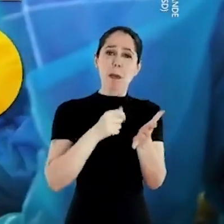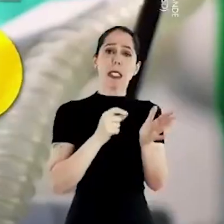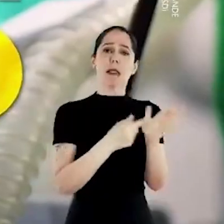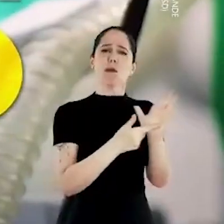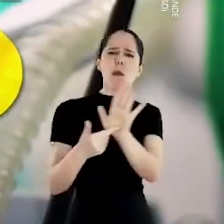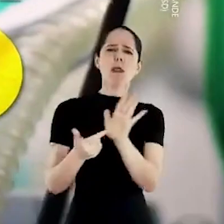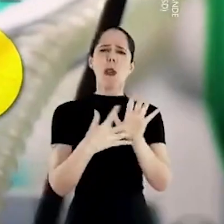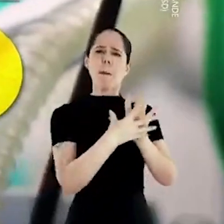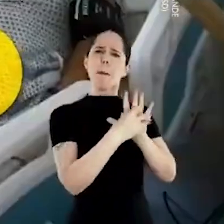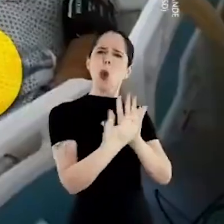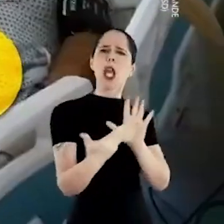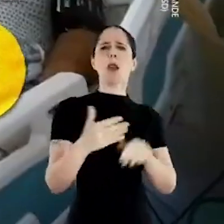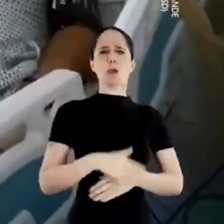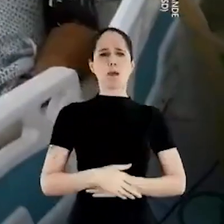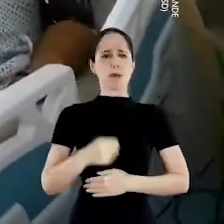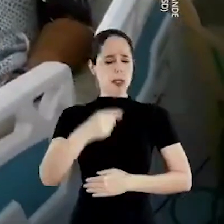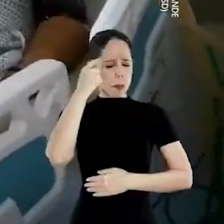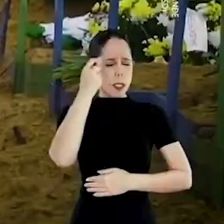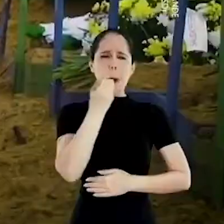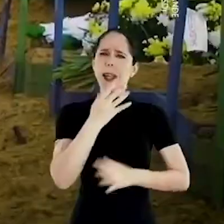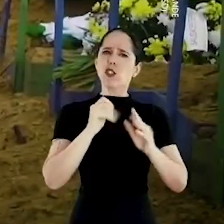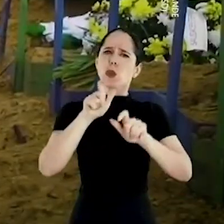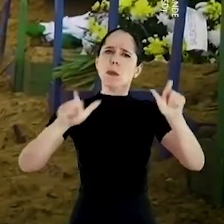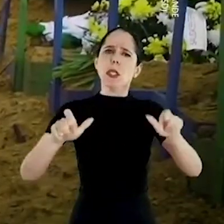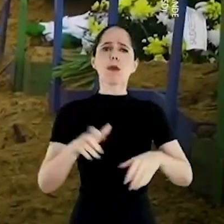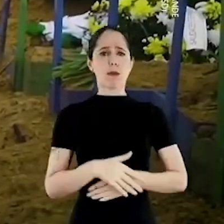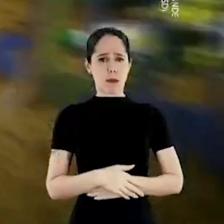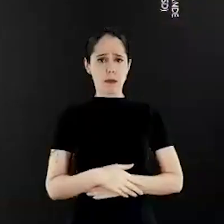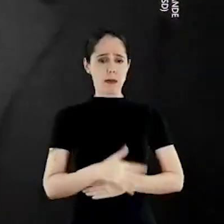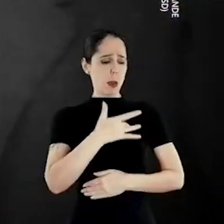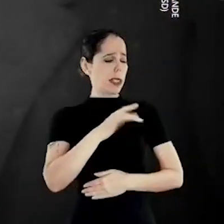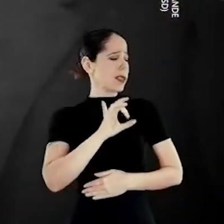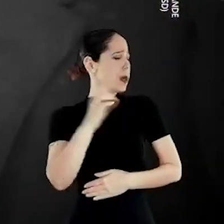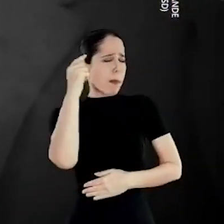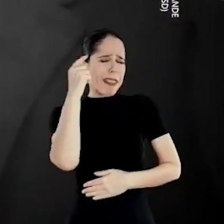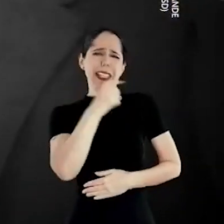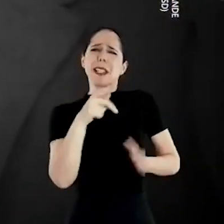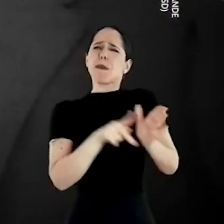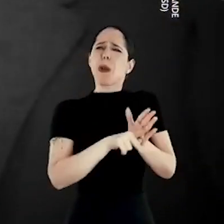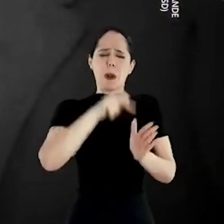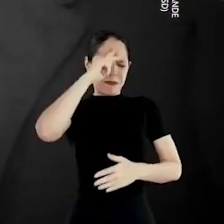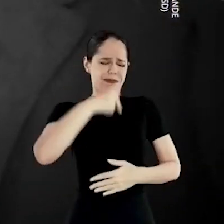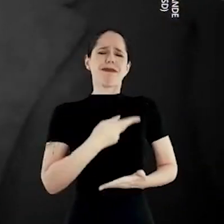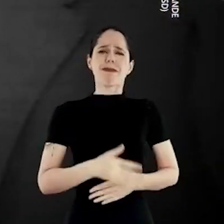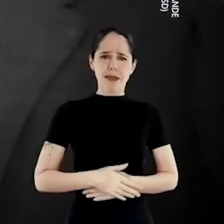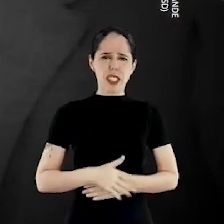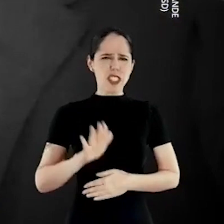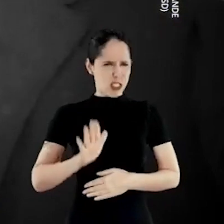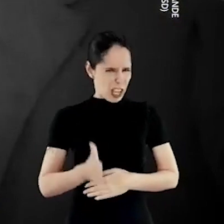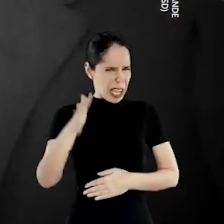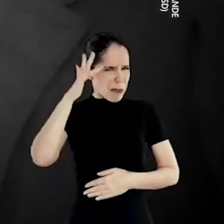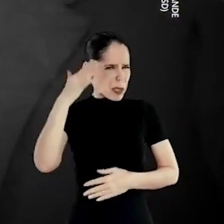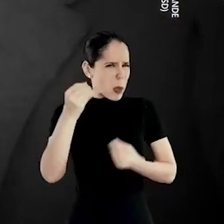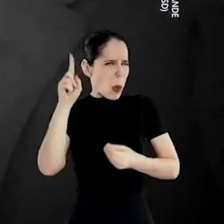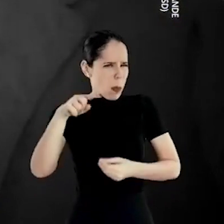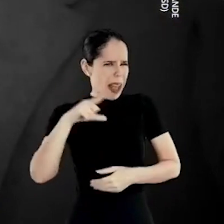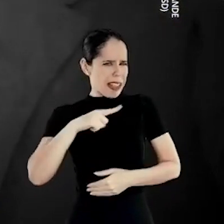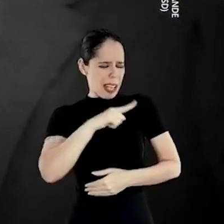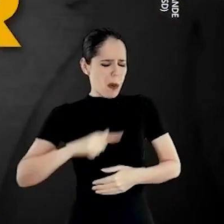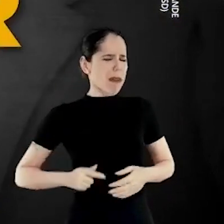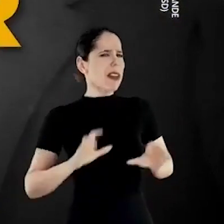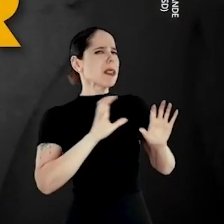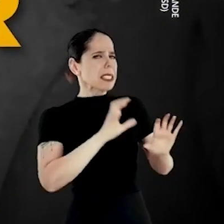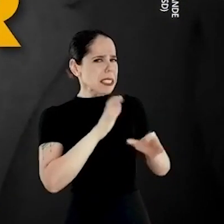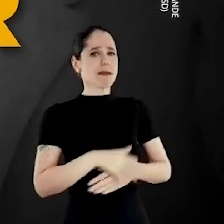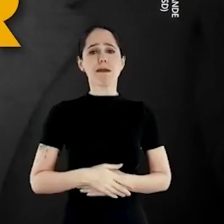líder de verdade tem que dar exemplo. Tem que pensar no bem de todos. O Onyx só pensou nele. Já imaginou como